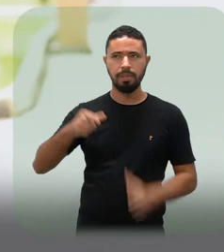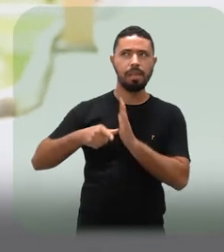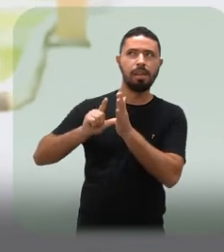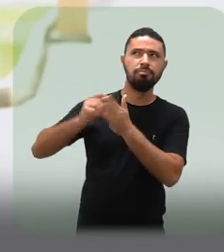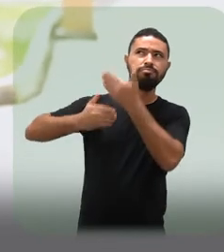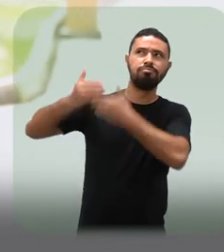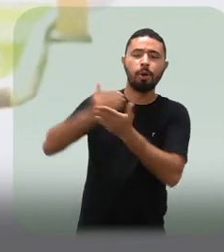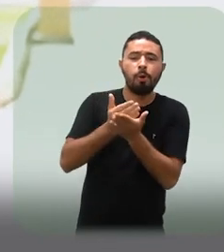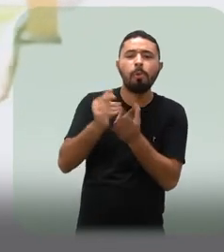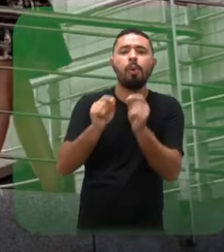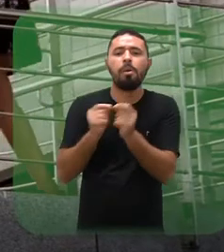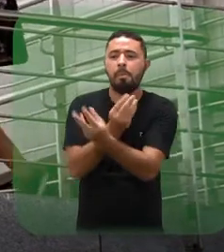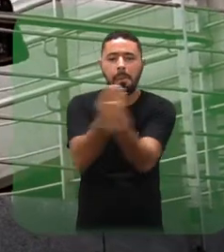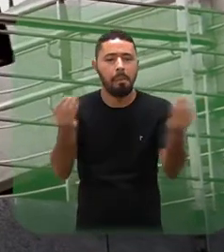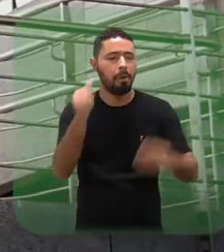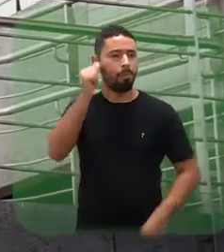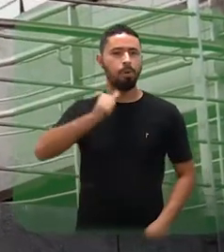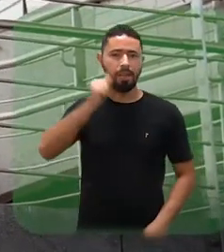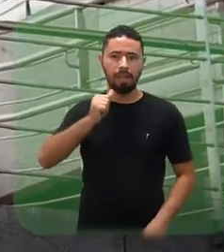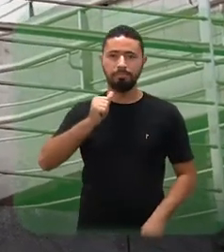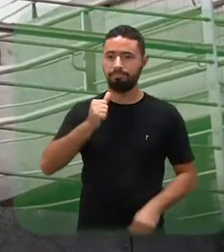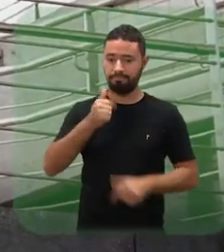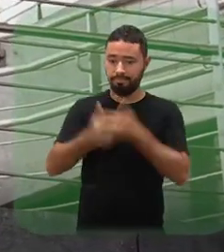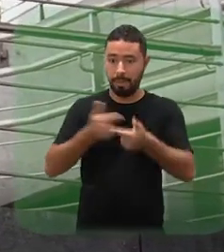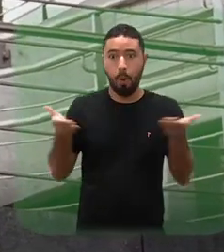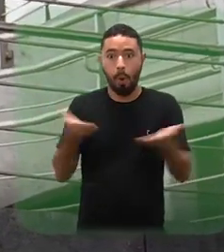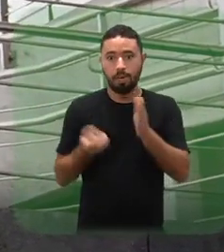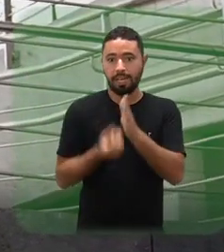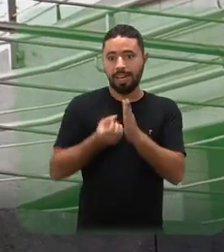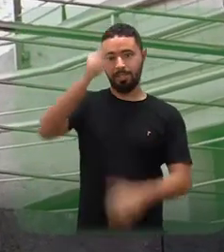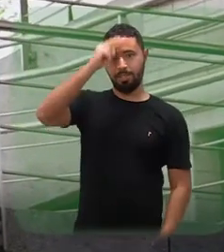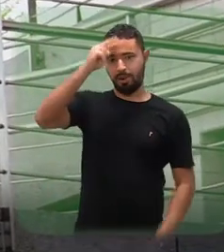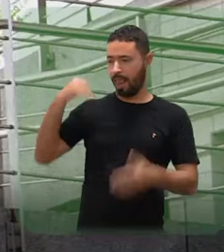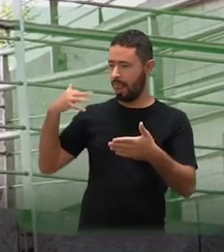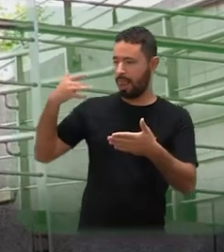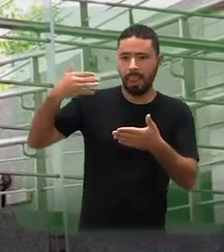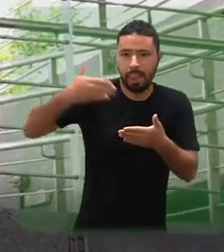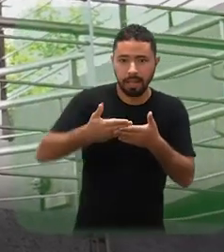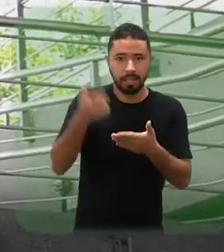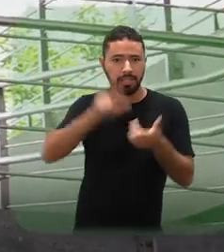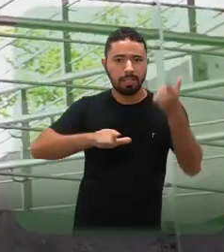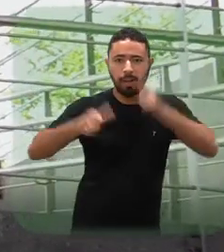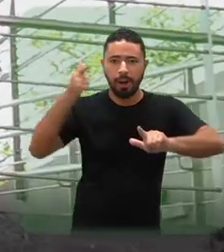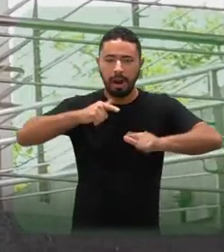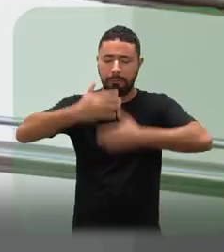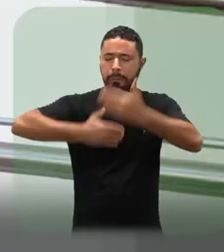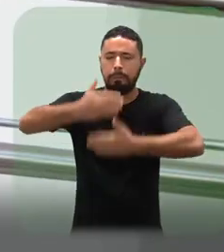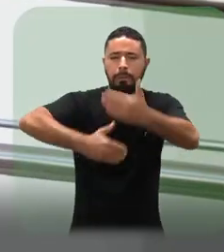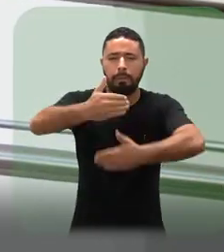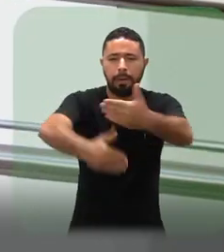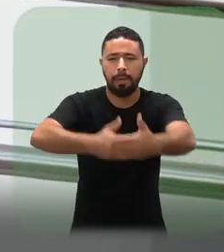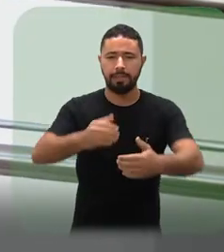onde a gente começou, de tantas mulheres que fizeram e fazem a história, de onde a gente está agora e que a gente vem